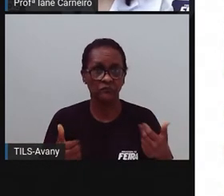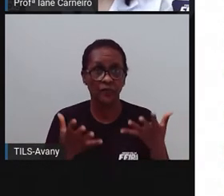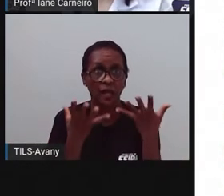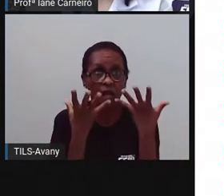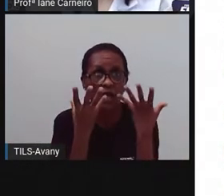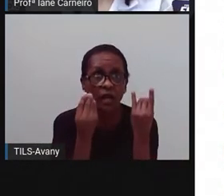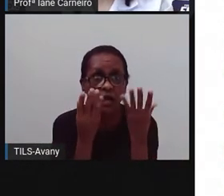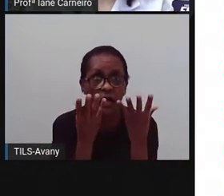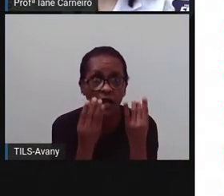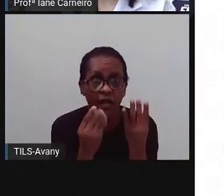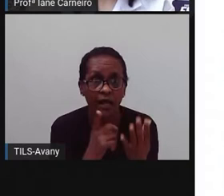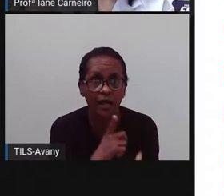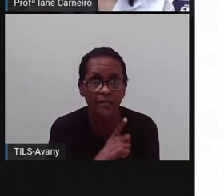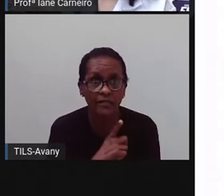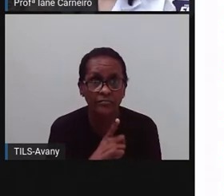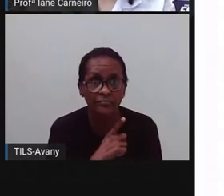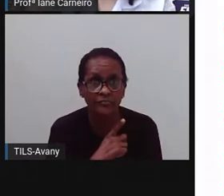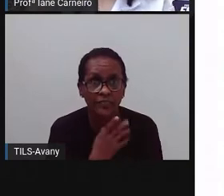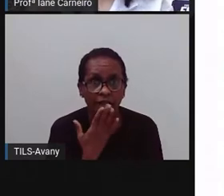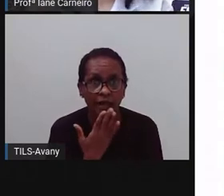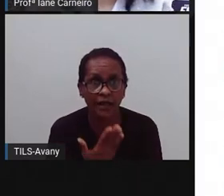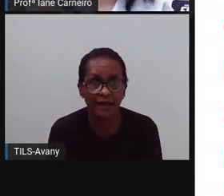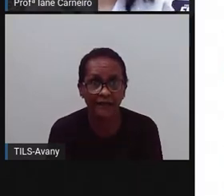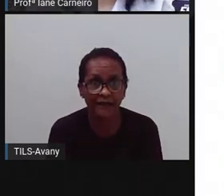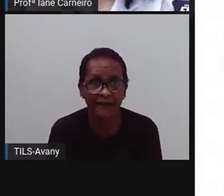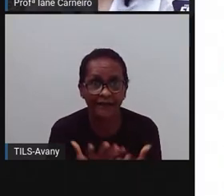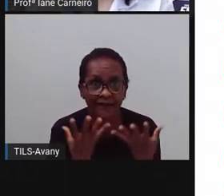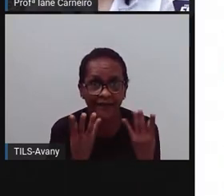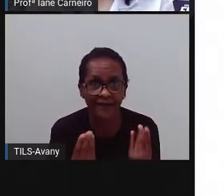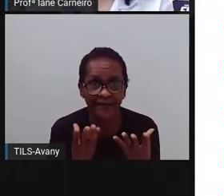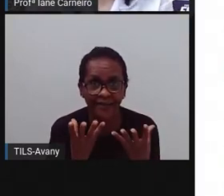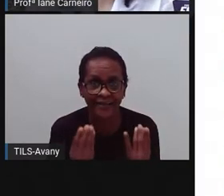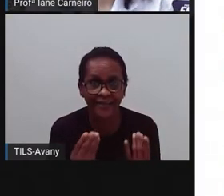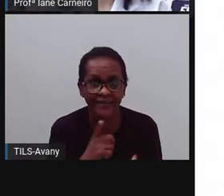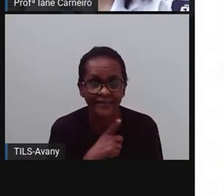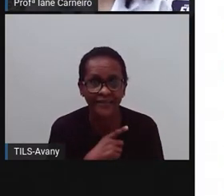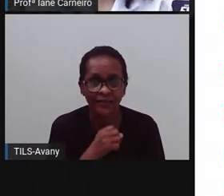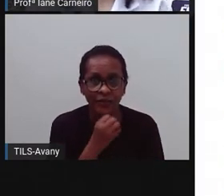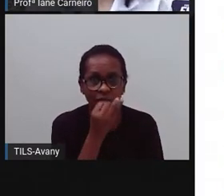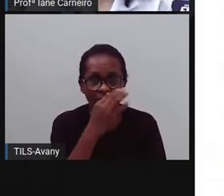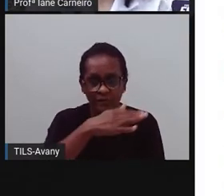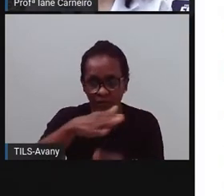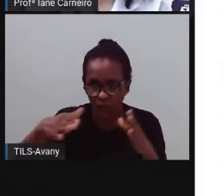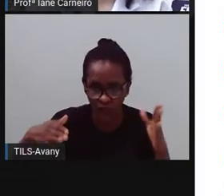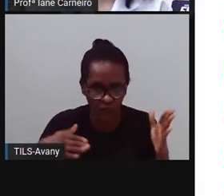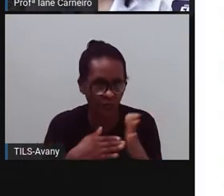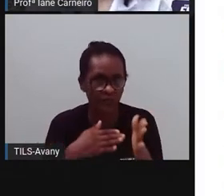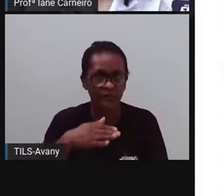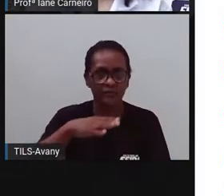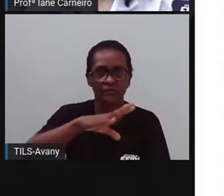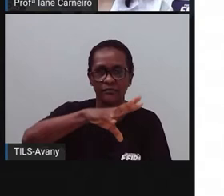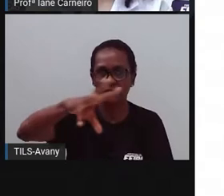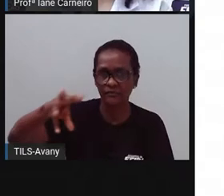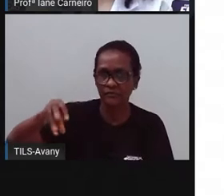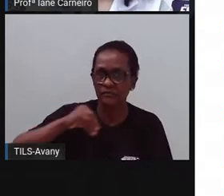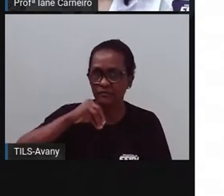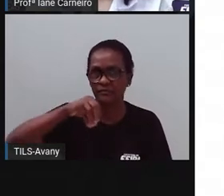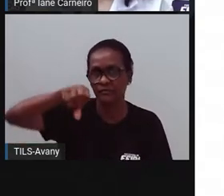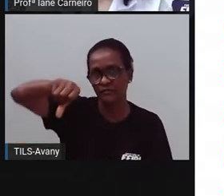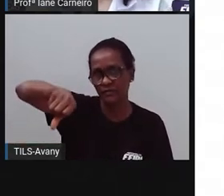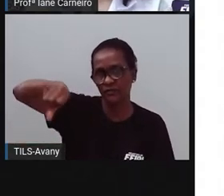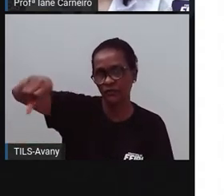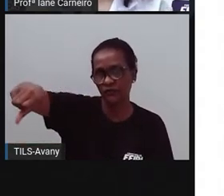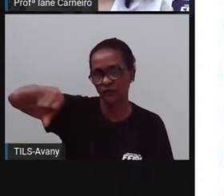os nomes, porque já pensou pra ele ficar aqui, ó, um tempão falando deles, Mas a PRO trouxe alguns para vocês verem, né? Qual é,